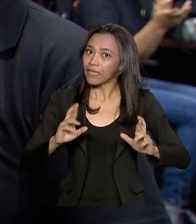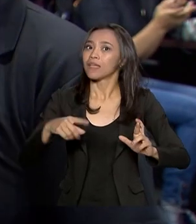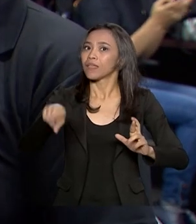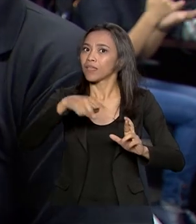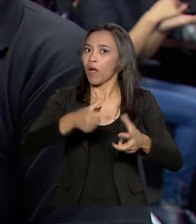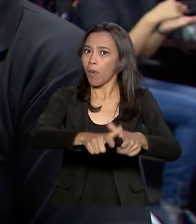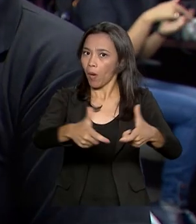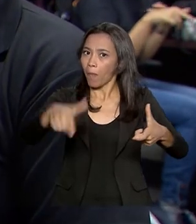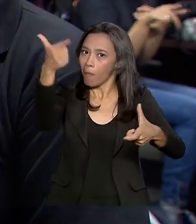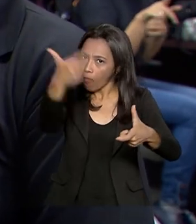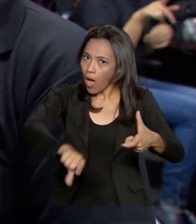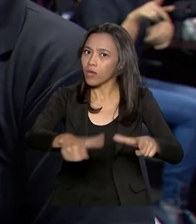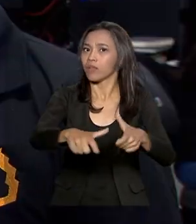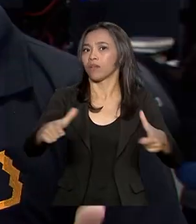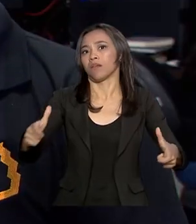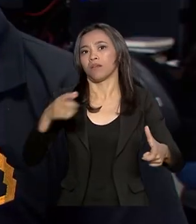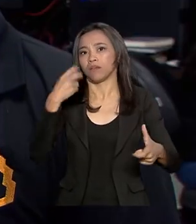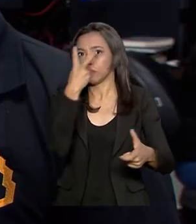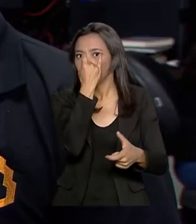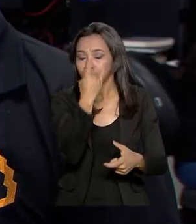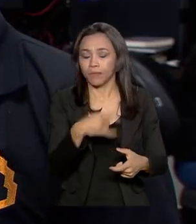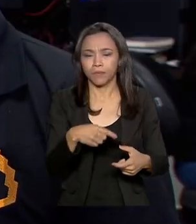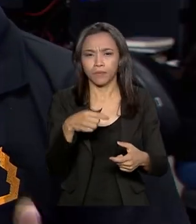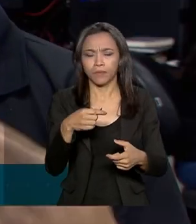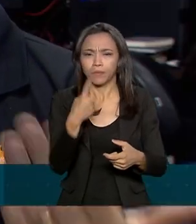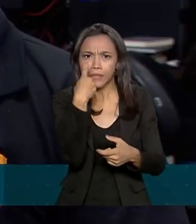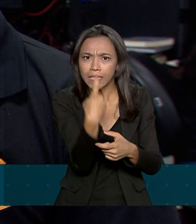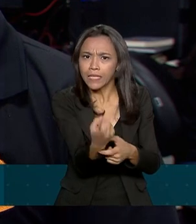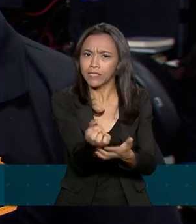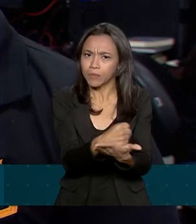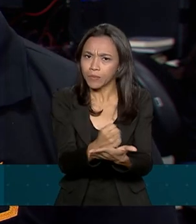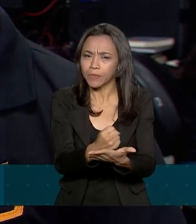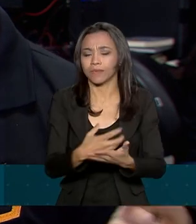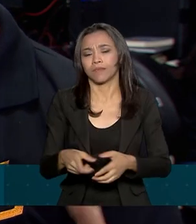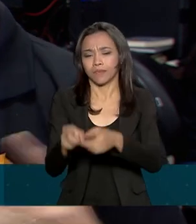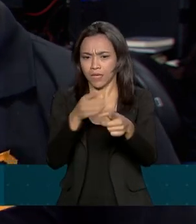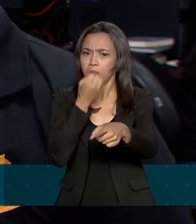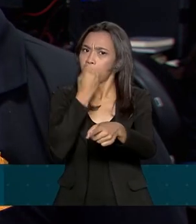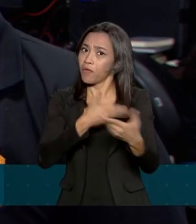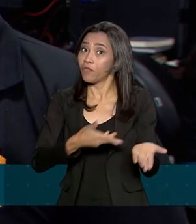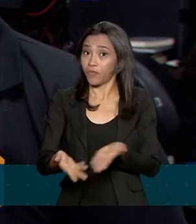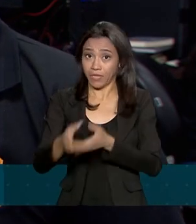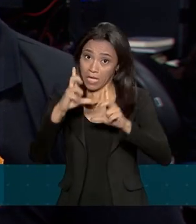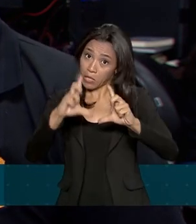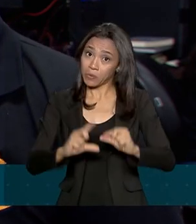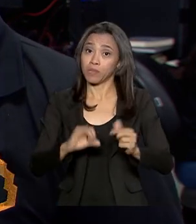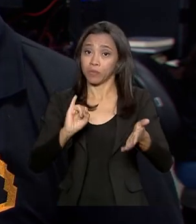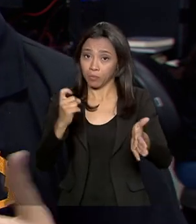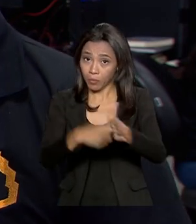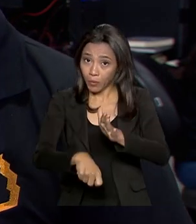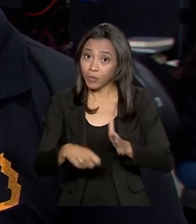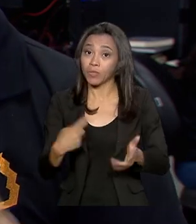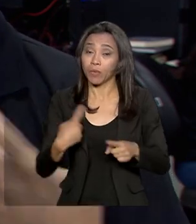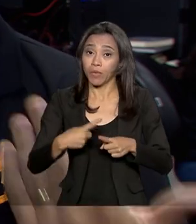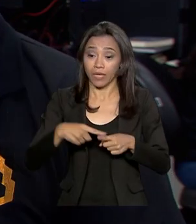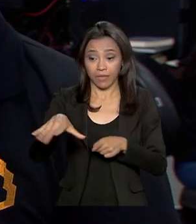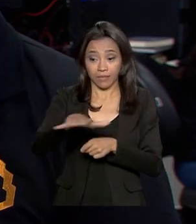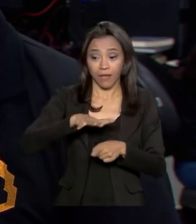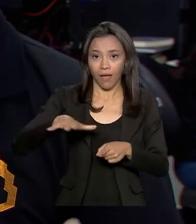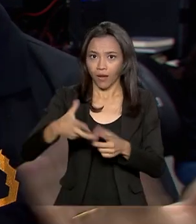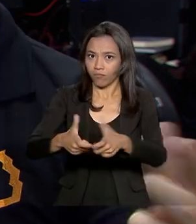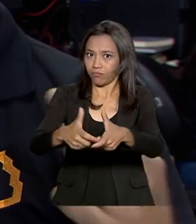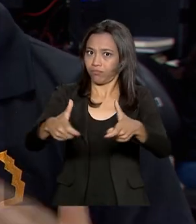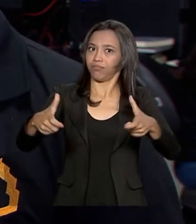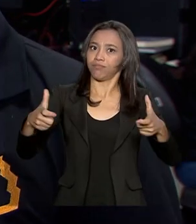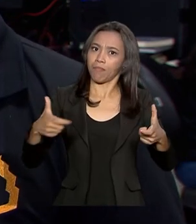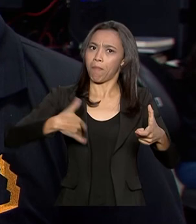jogos aumentar ainda mais. É uma redução, né? E qualquer redução é bem-vinda. Espero que continue tendo reduções, porque o mercado de jogos hoje cresce muito